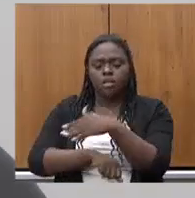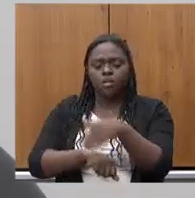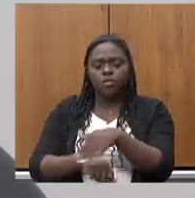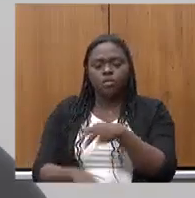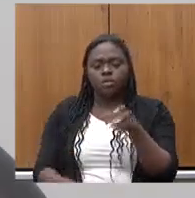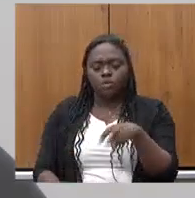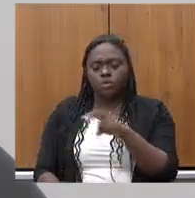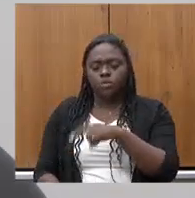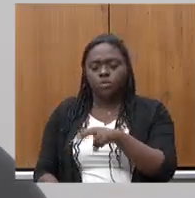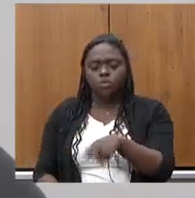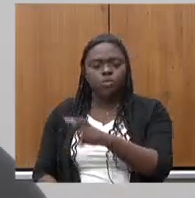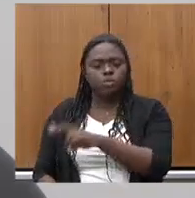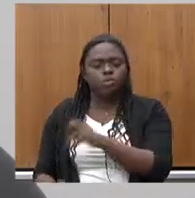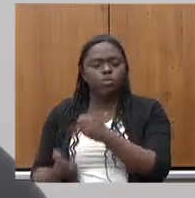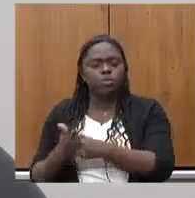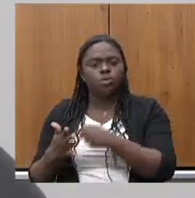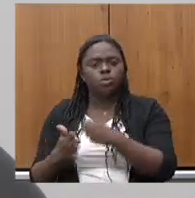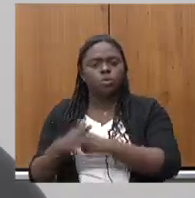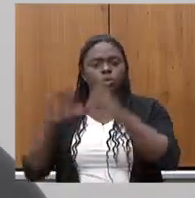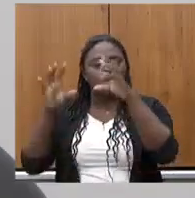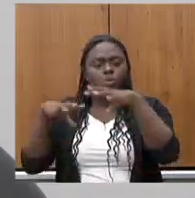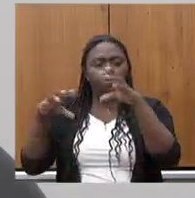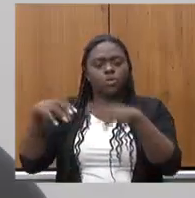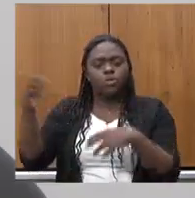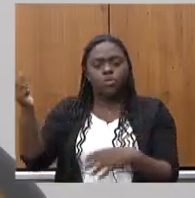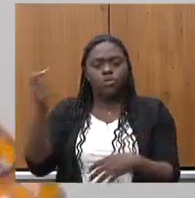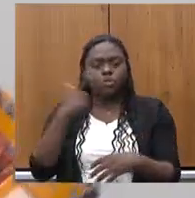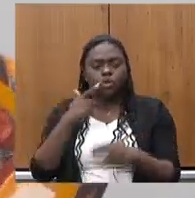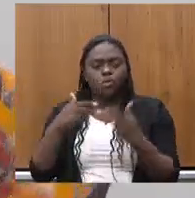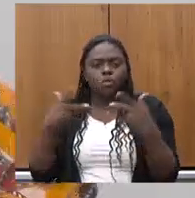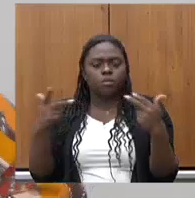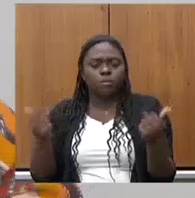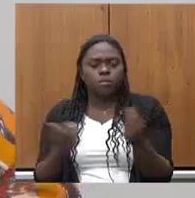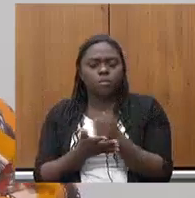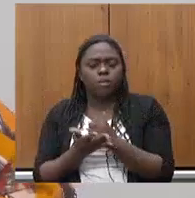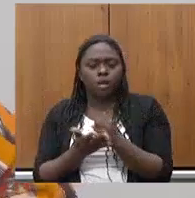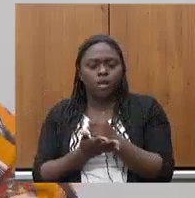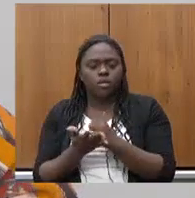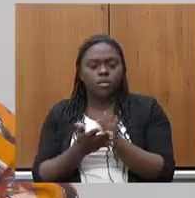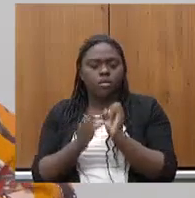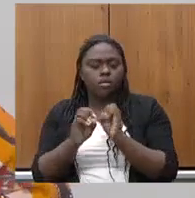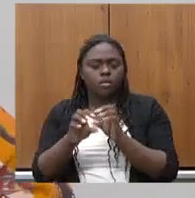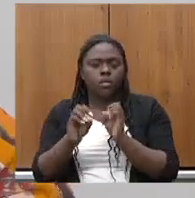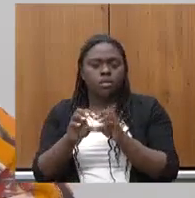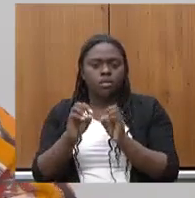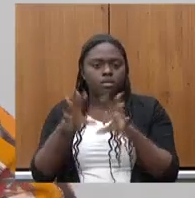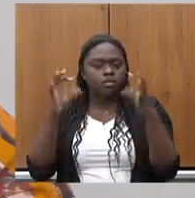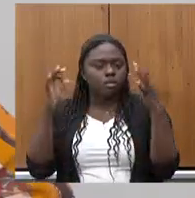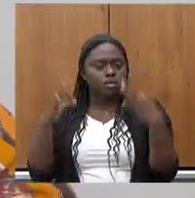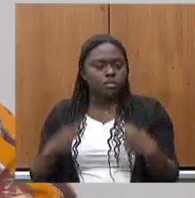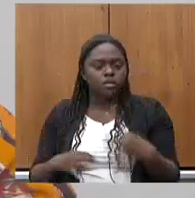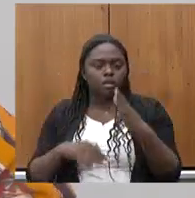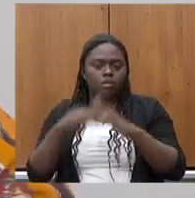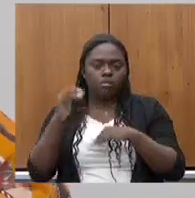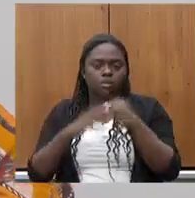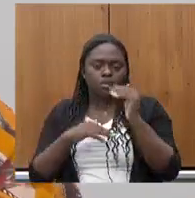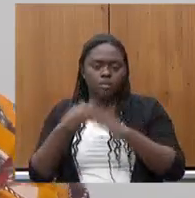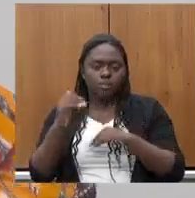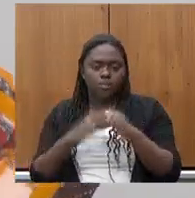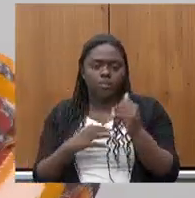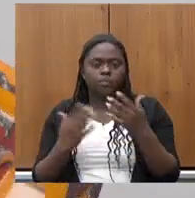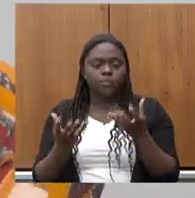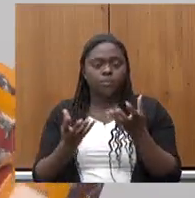lutando na chuva e no sol por condições mínimas e básicas de educação e de dignidade na profissão então quero